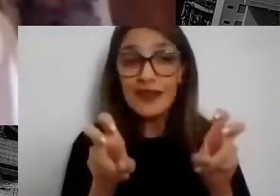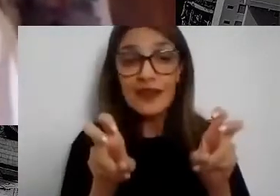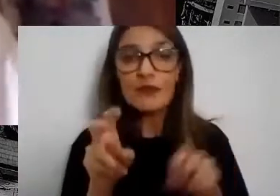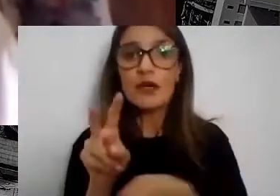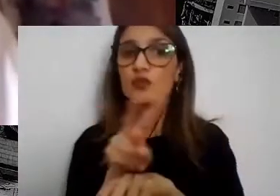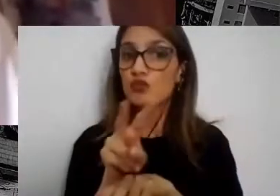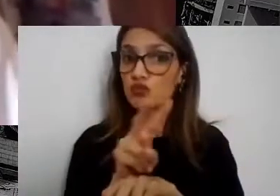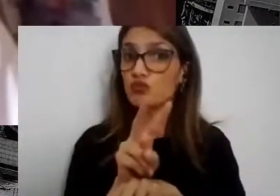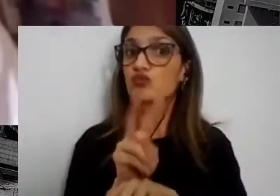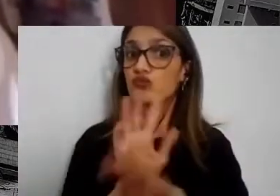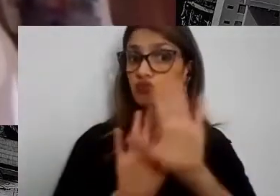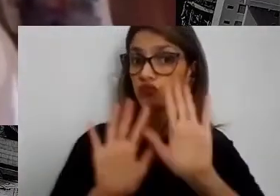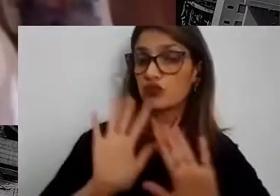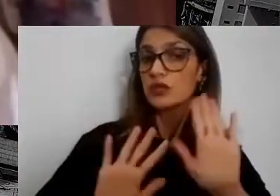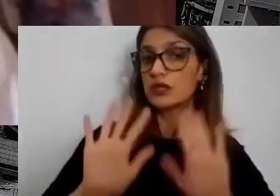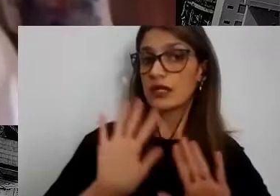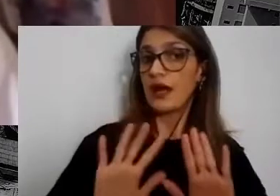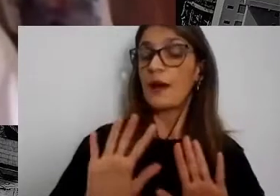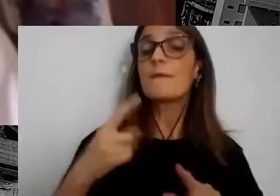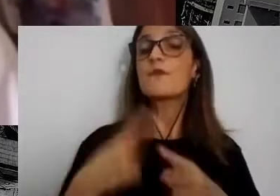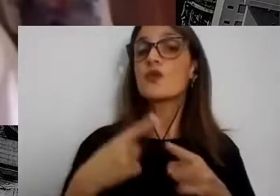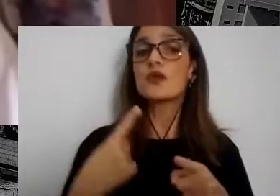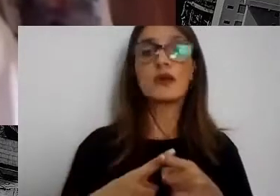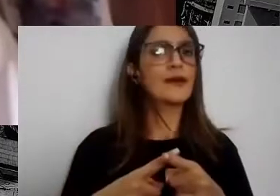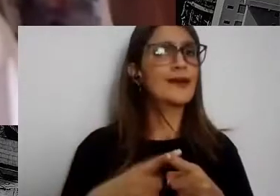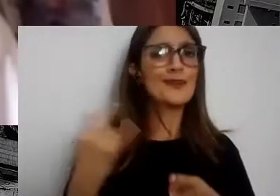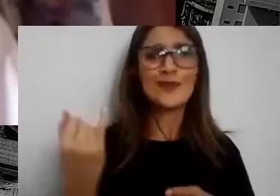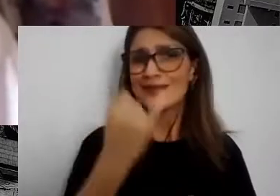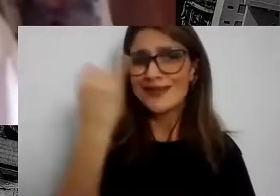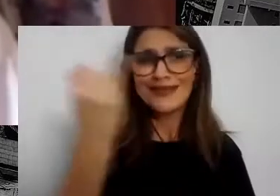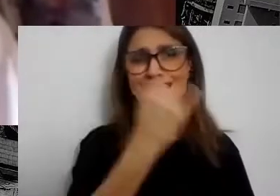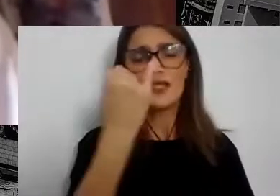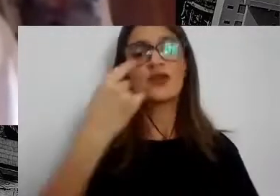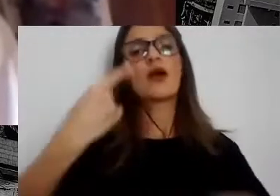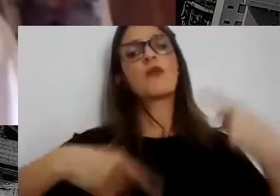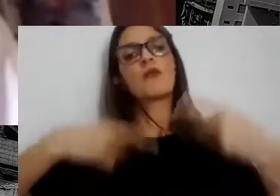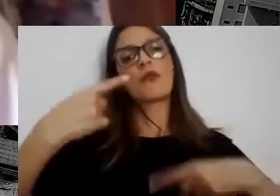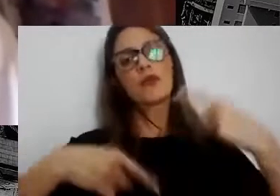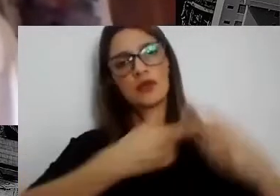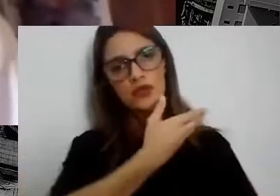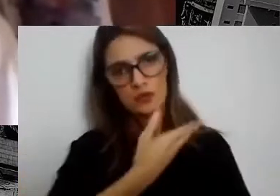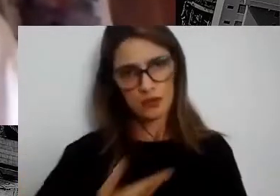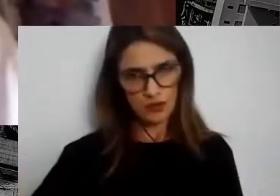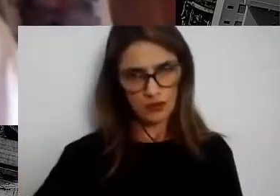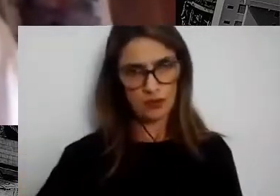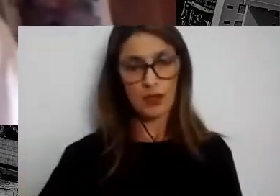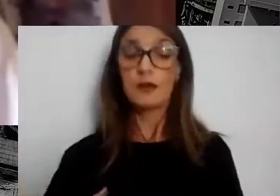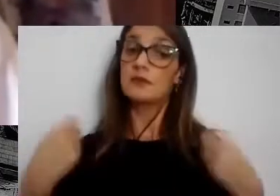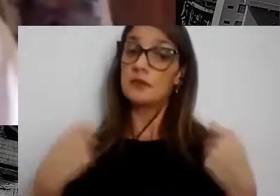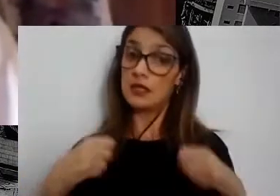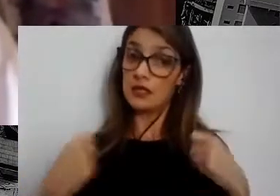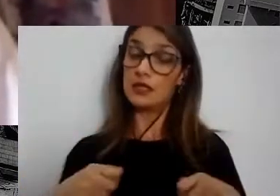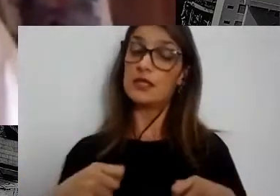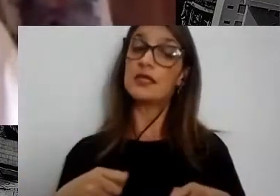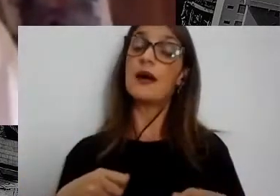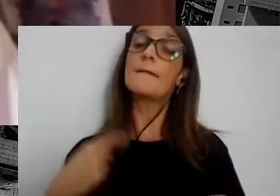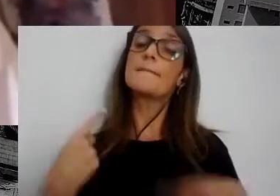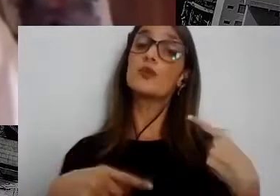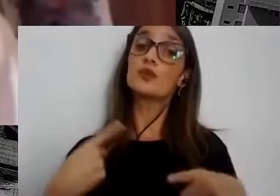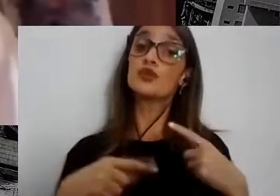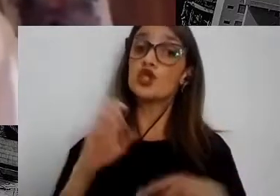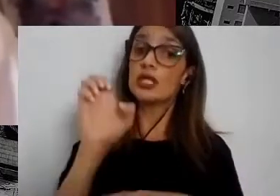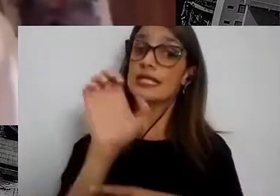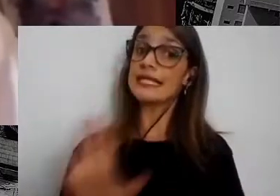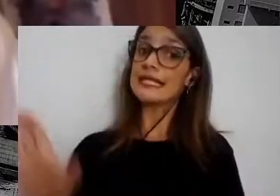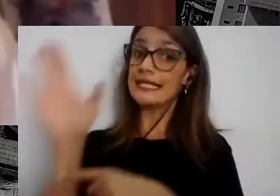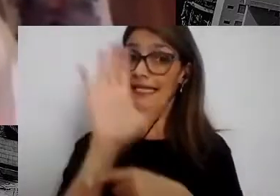alta relevância no âmbito das políticas públicas. Deve ser uma política de Estado, algo de interesse nacional,